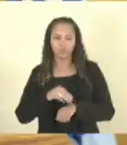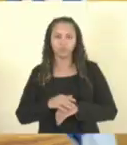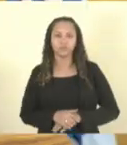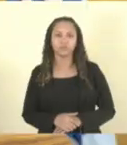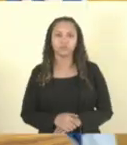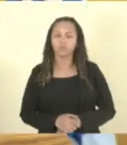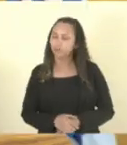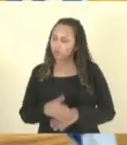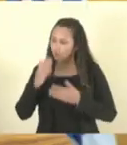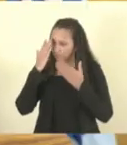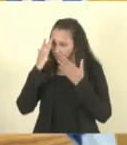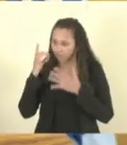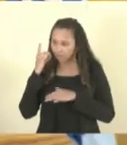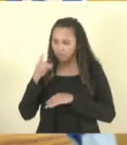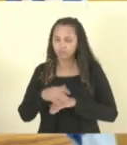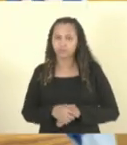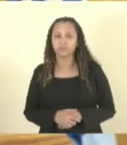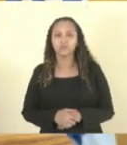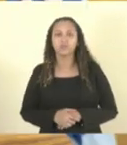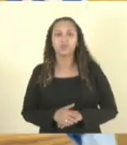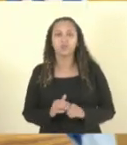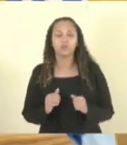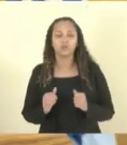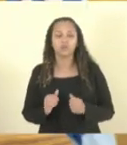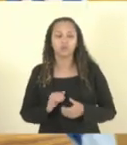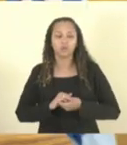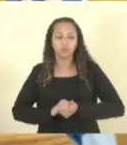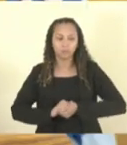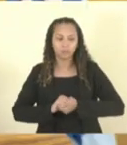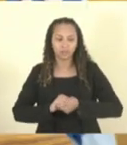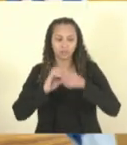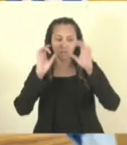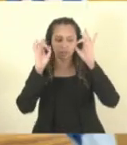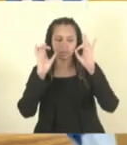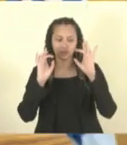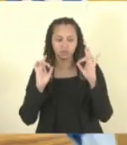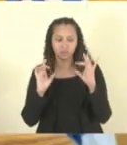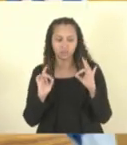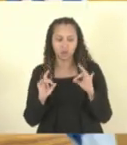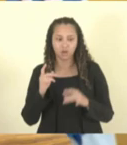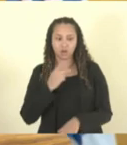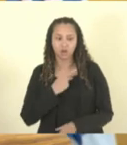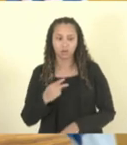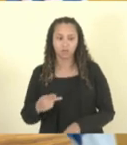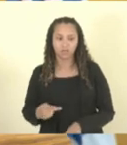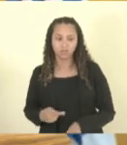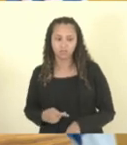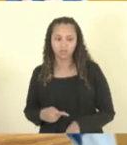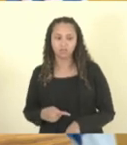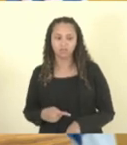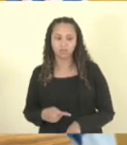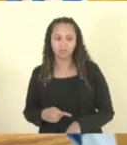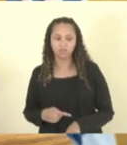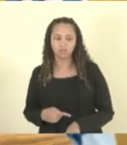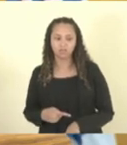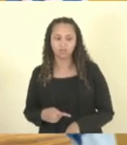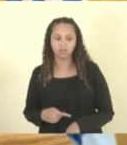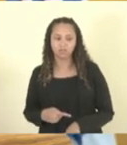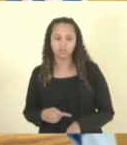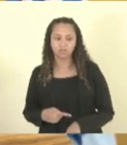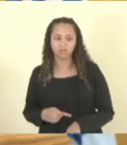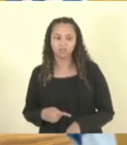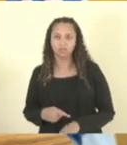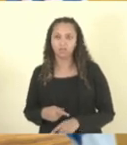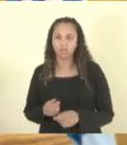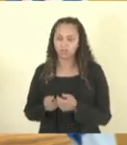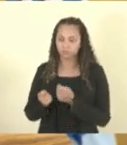obrigado deputado, fazer uma saudação especial ao presidente que preside com